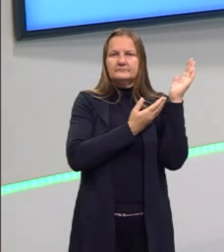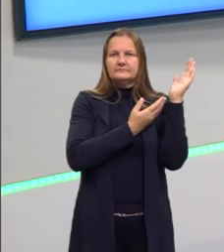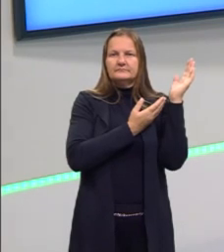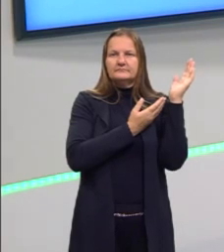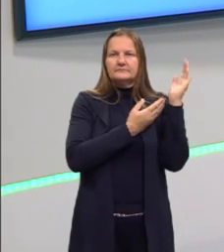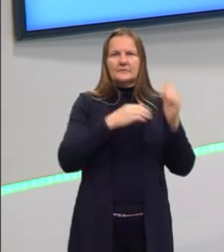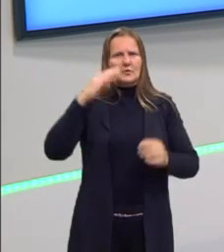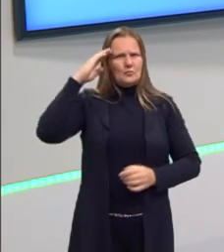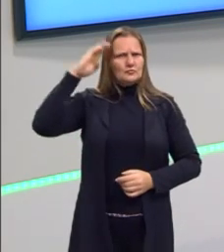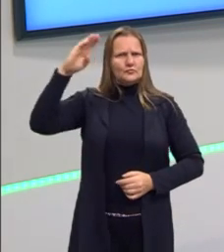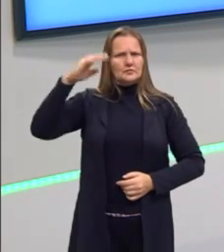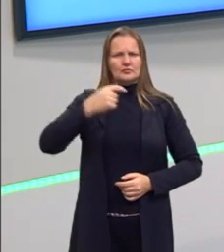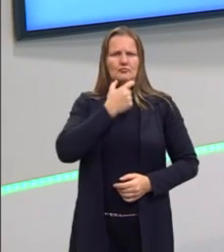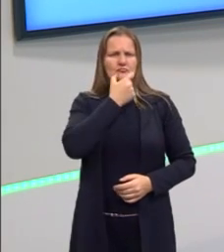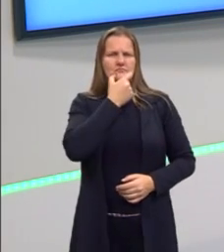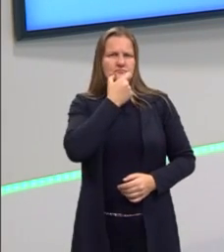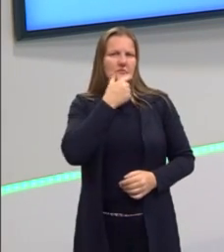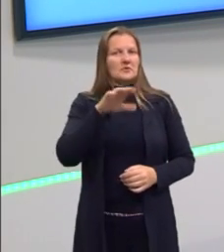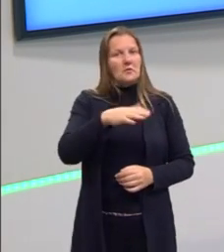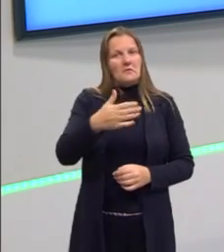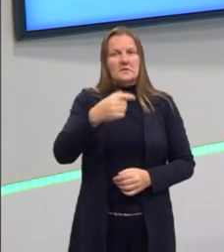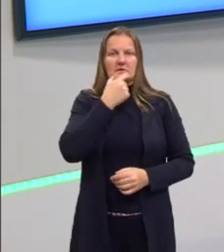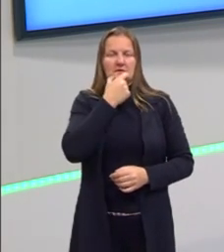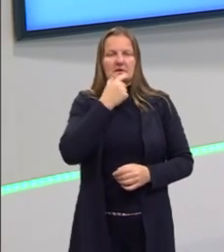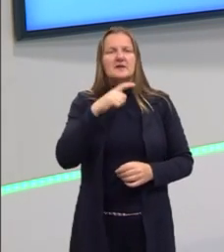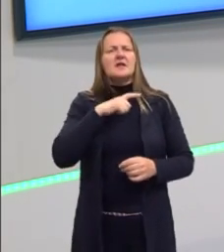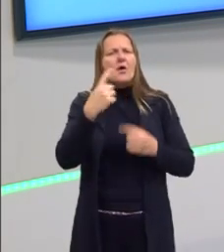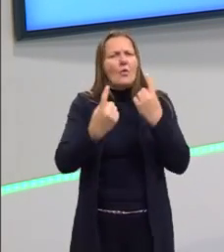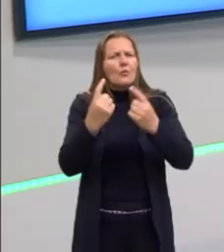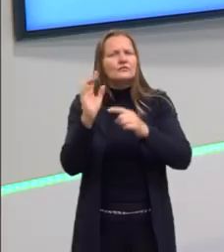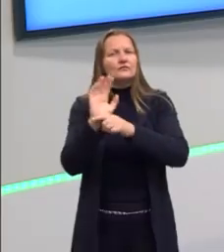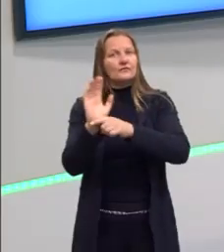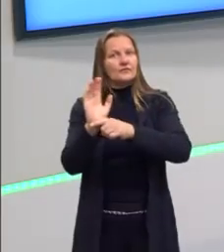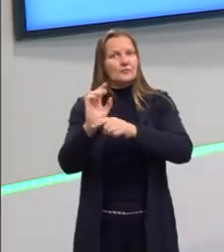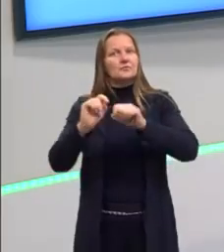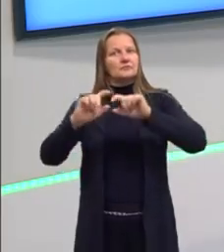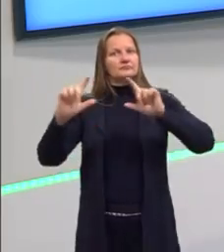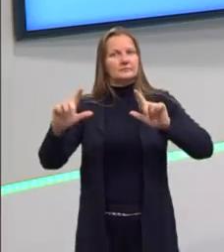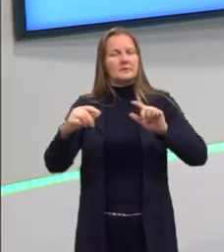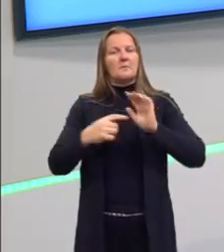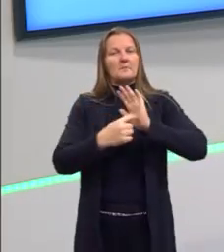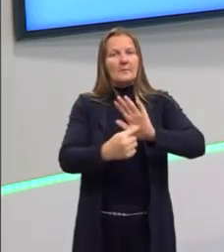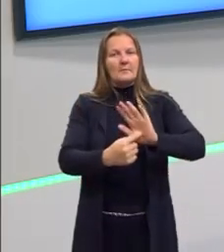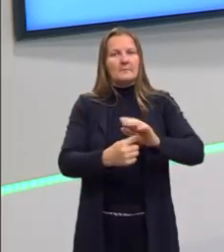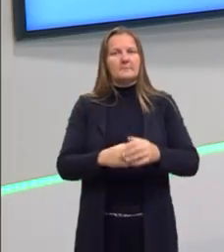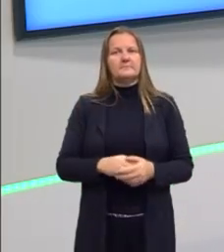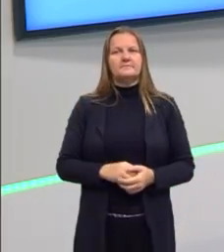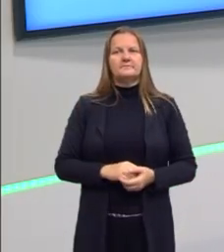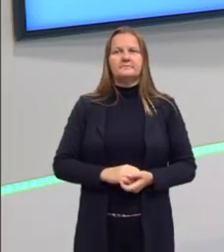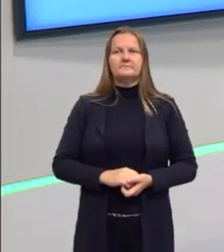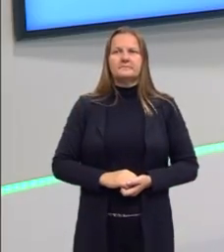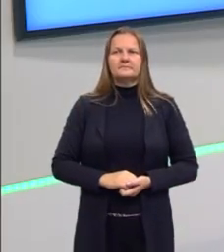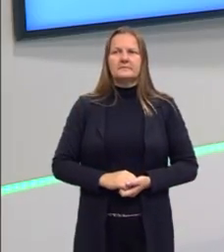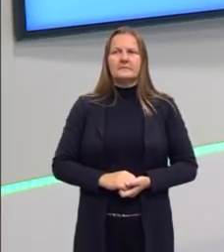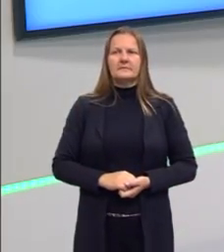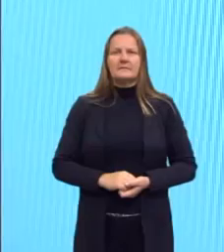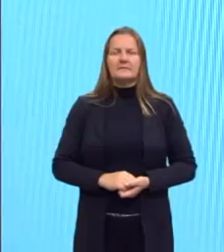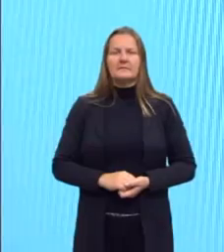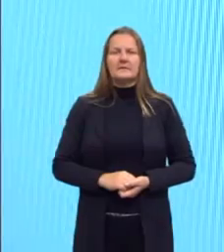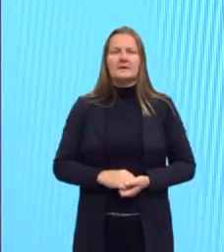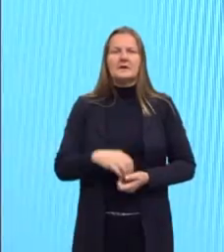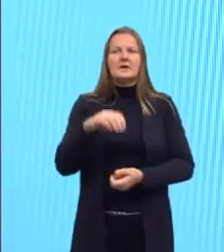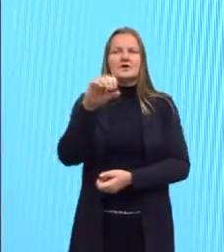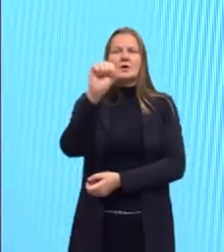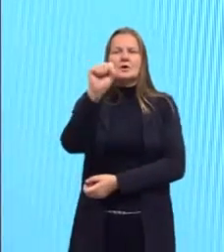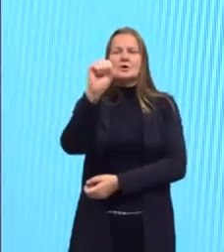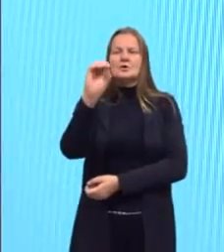ele é inglês, mostrando isso aí. Tem filmes, né, que retratam isso, por exemplo, um filme que retrata isso, é A Sombra